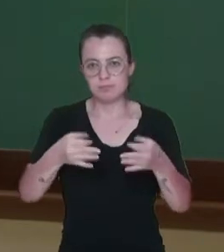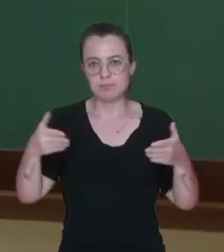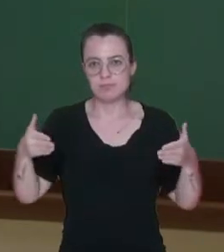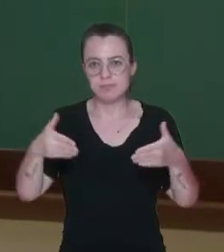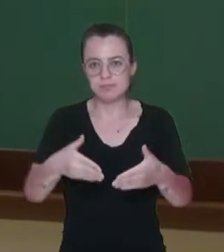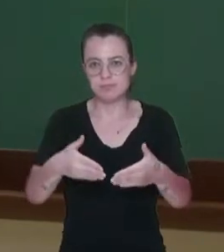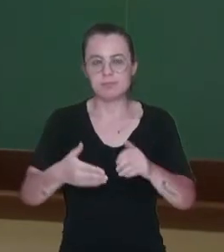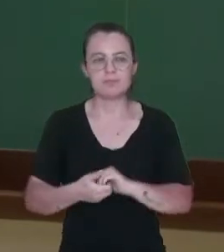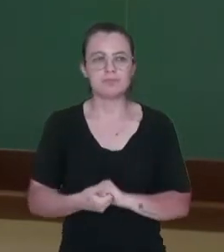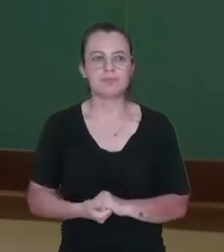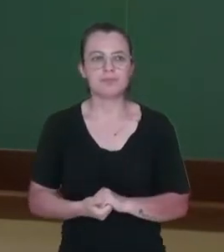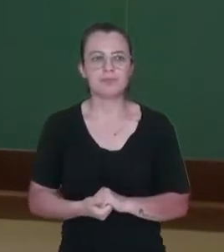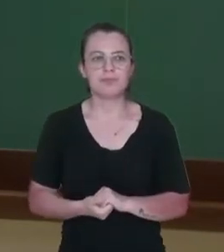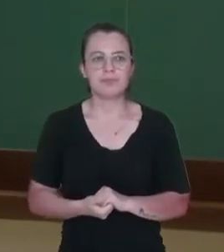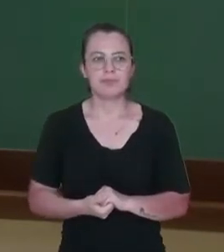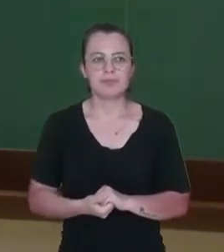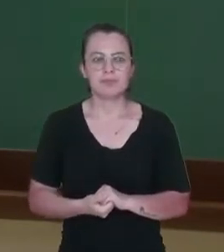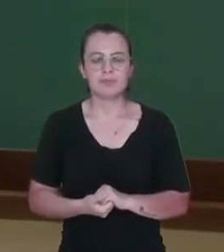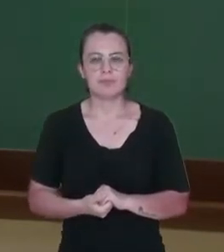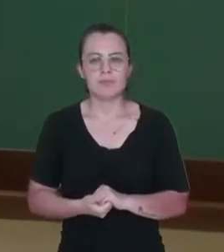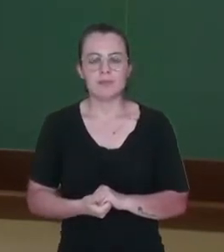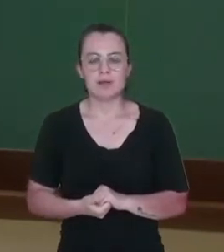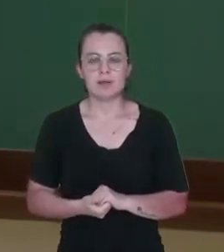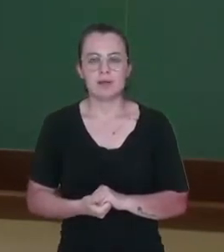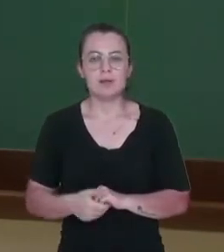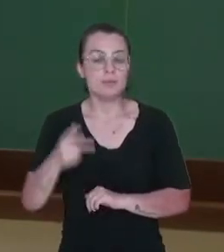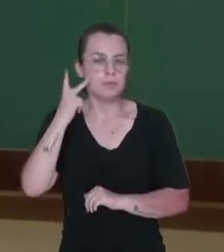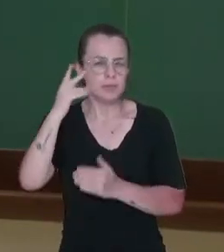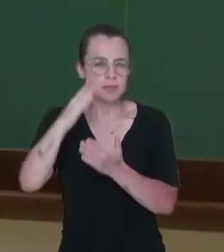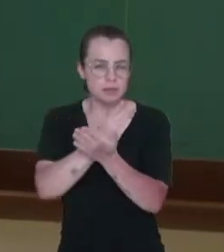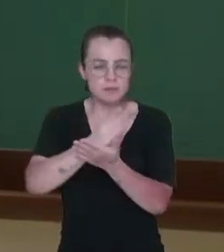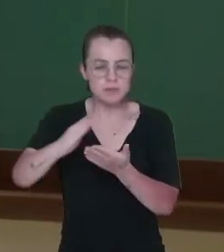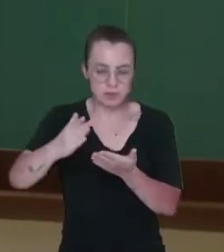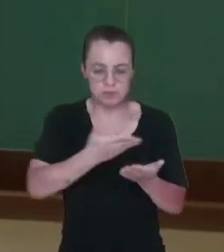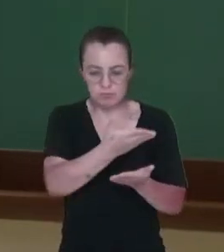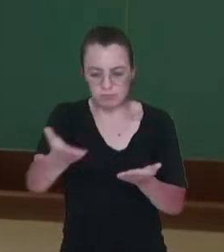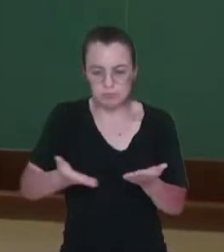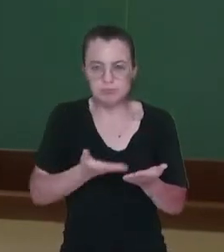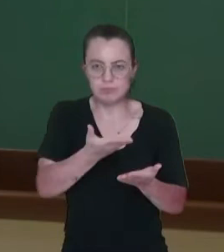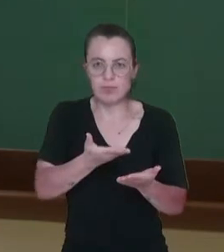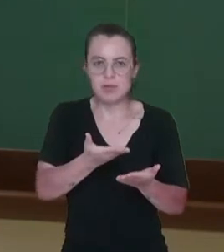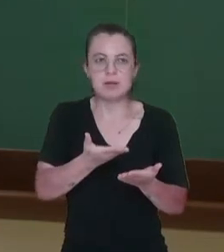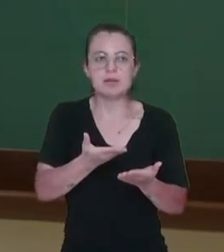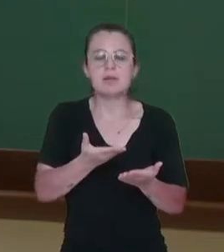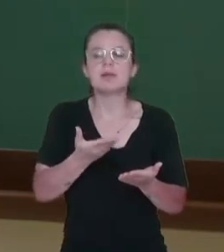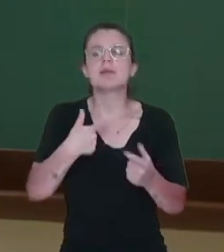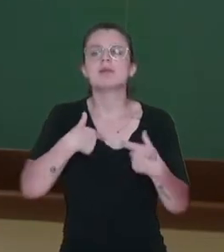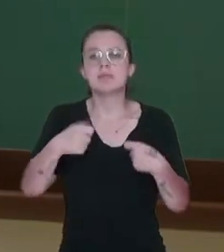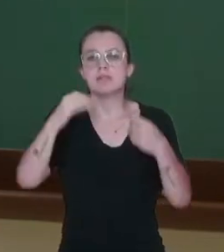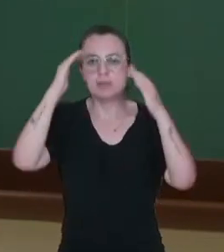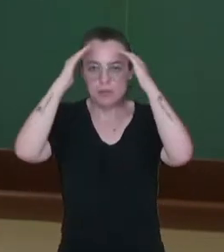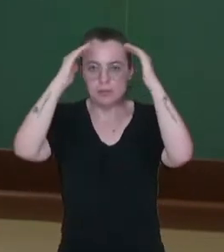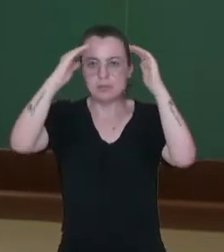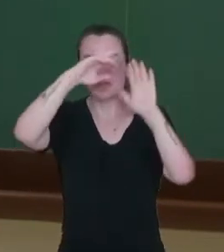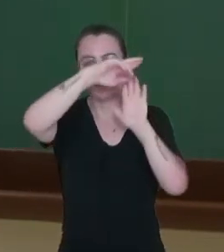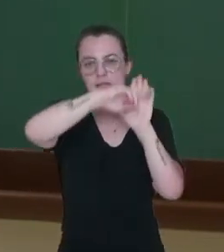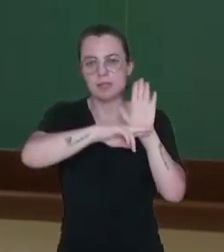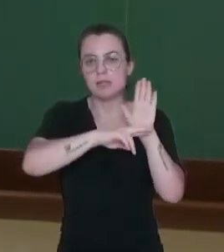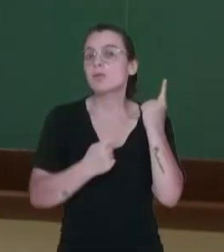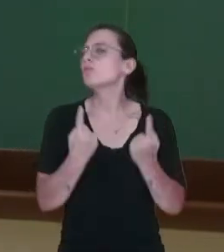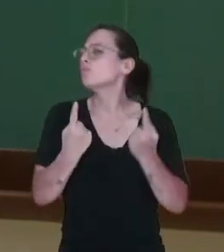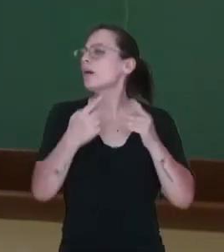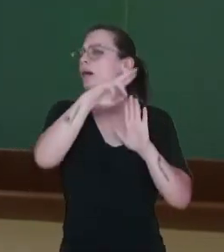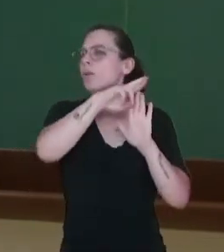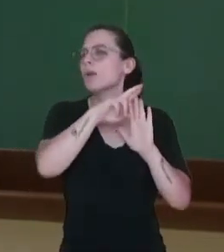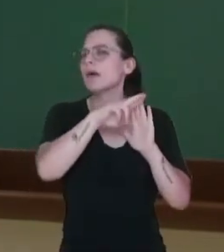eu regionalizar ou para dividir esse espaço geográfico, eu vou considerar determinados critérios. Quais seriam